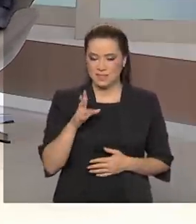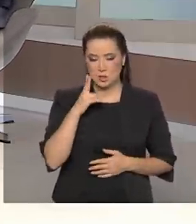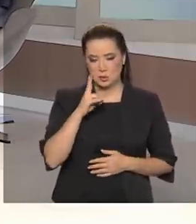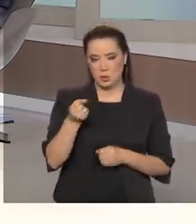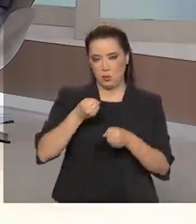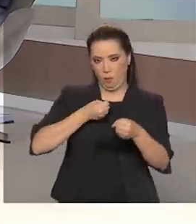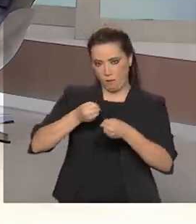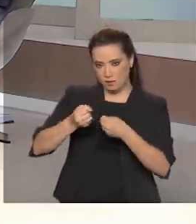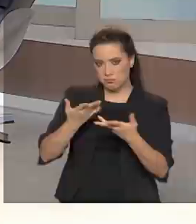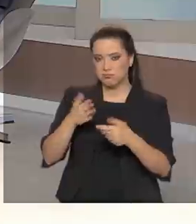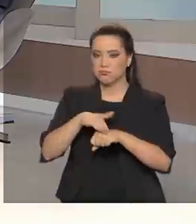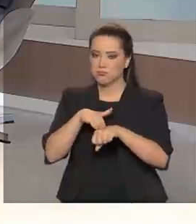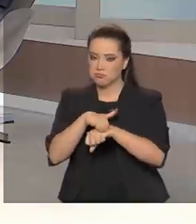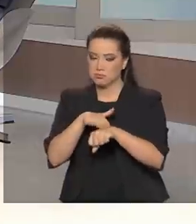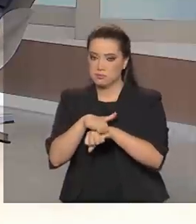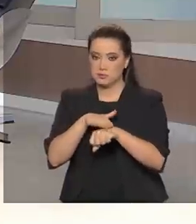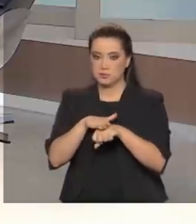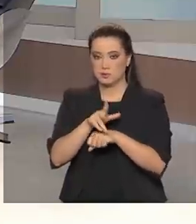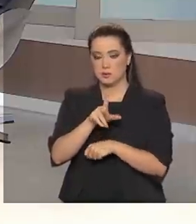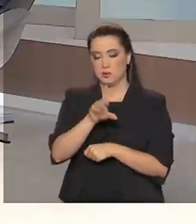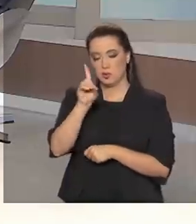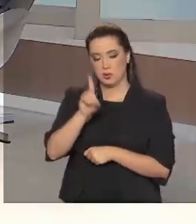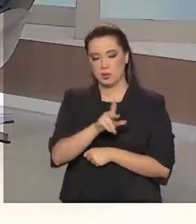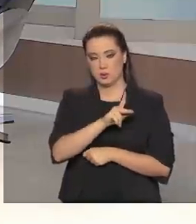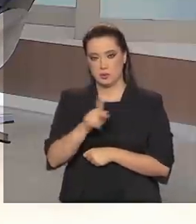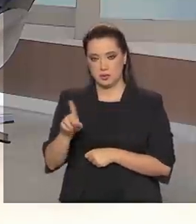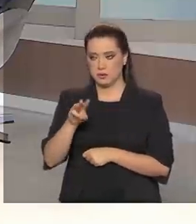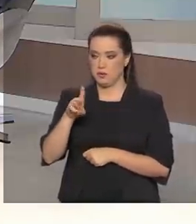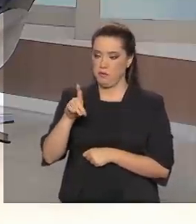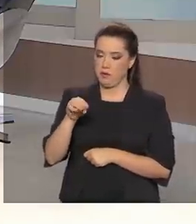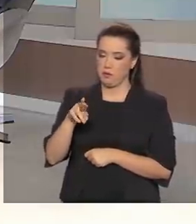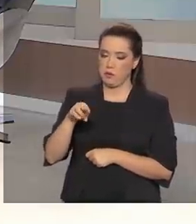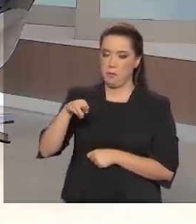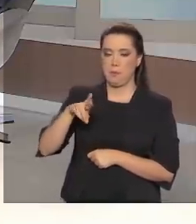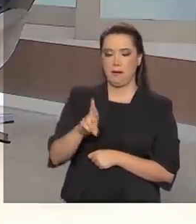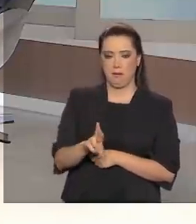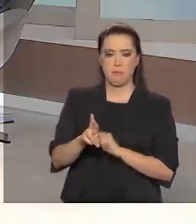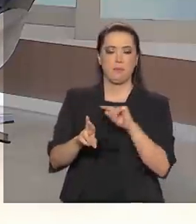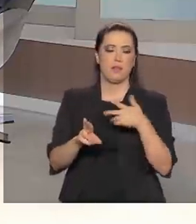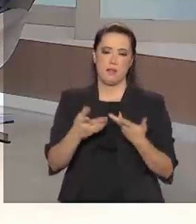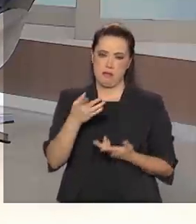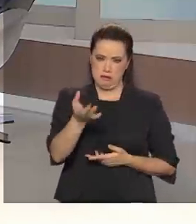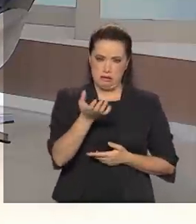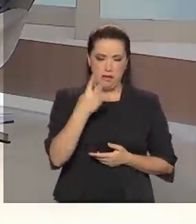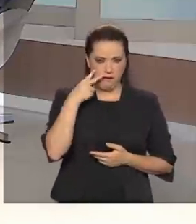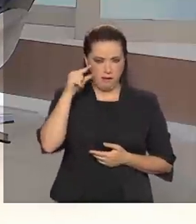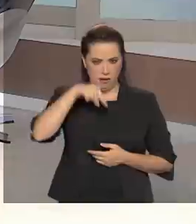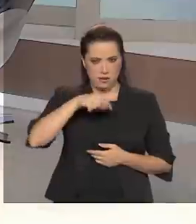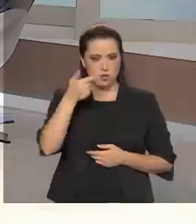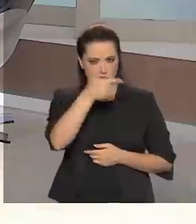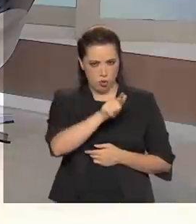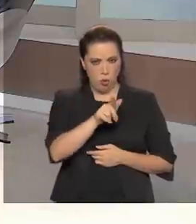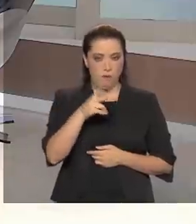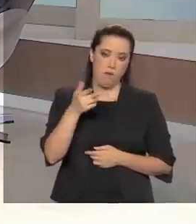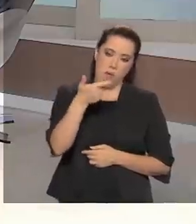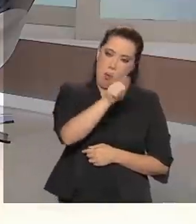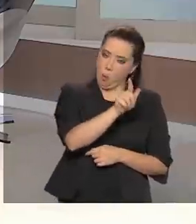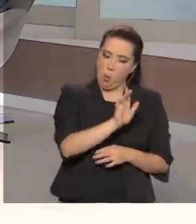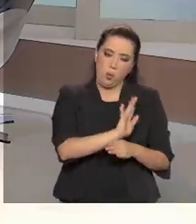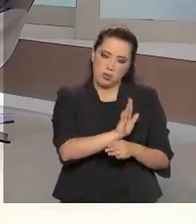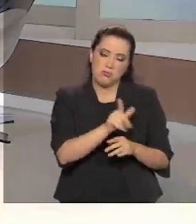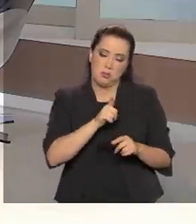-presidente da Autoridade Nacional de Proteção de Dados, Valdemar Gonçalves. Se você quiser rever esta ou outras